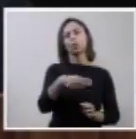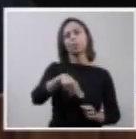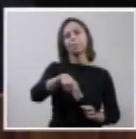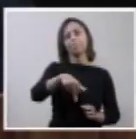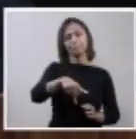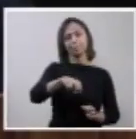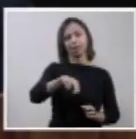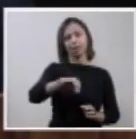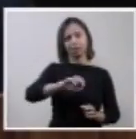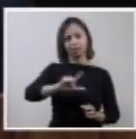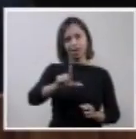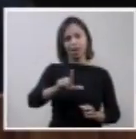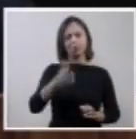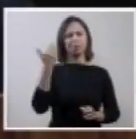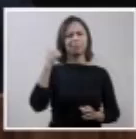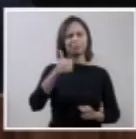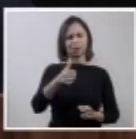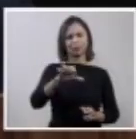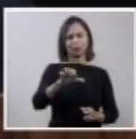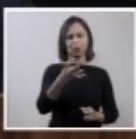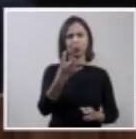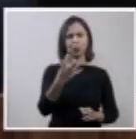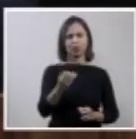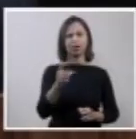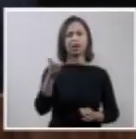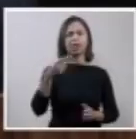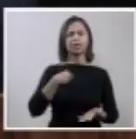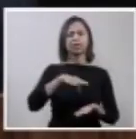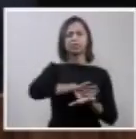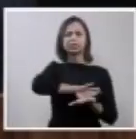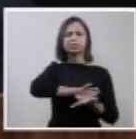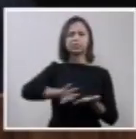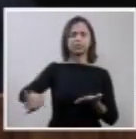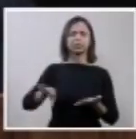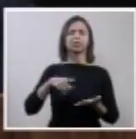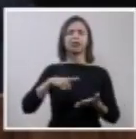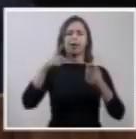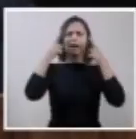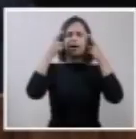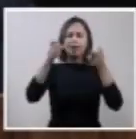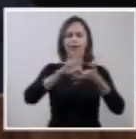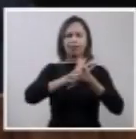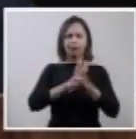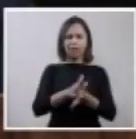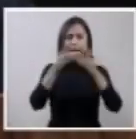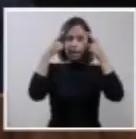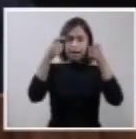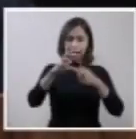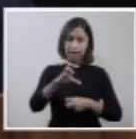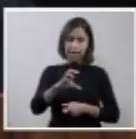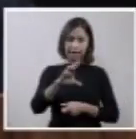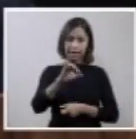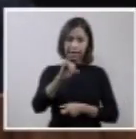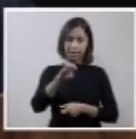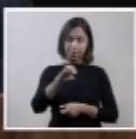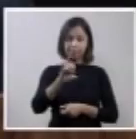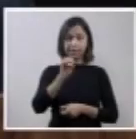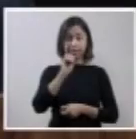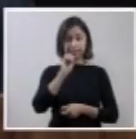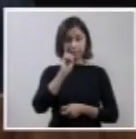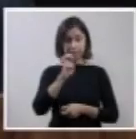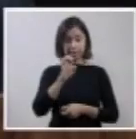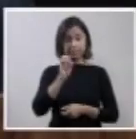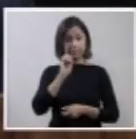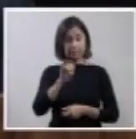ele exclui, exclui a criminalidade em se tratando de aborto